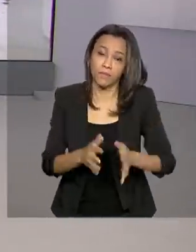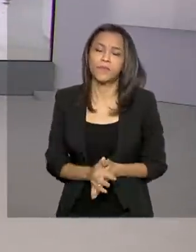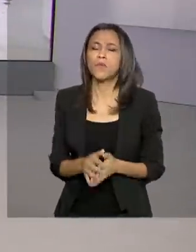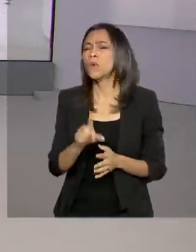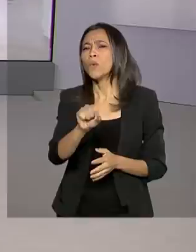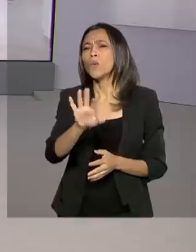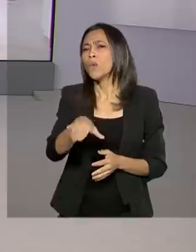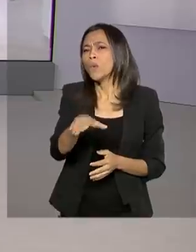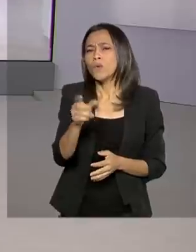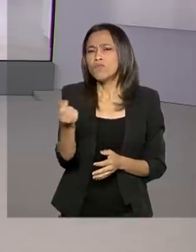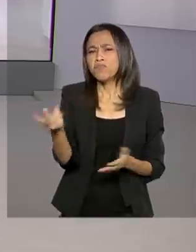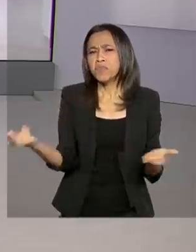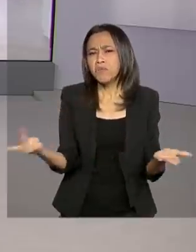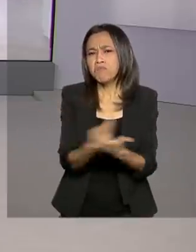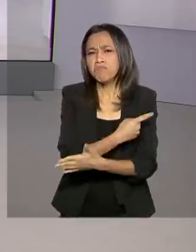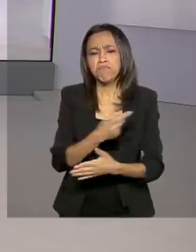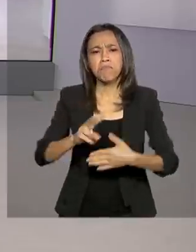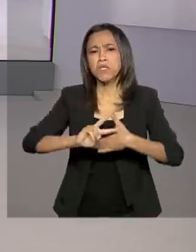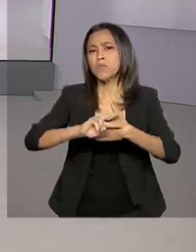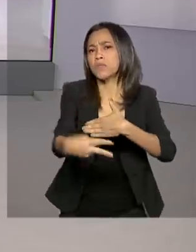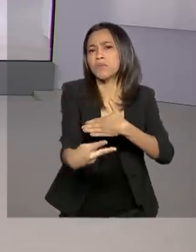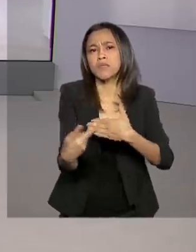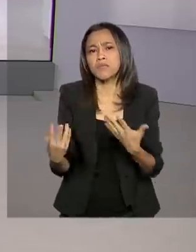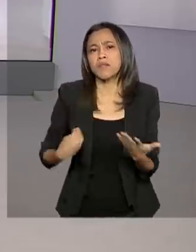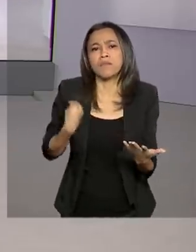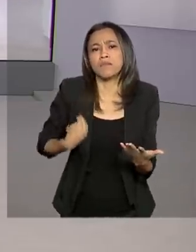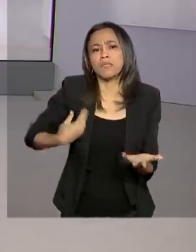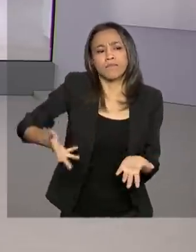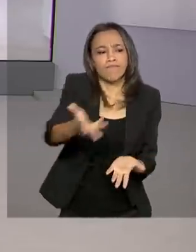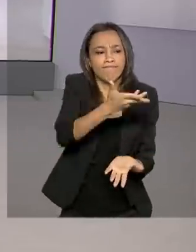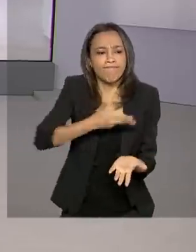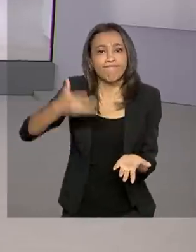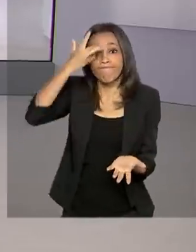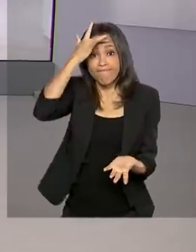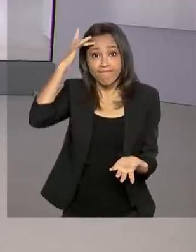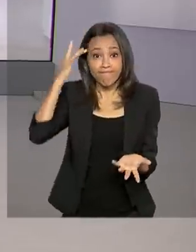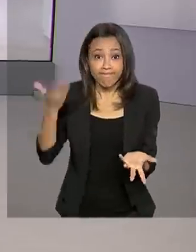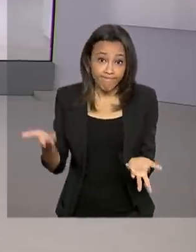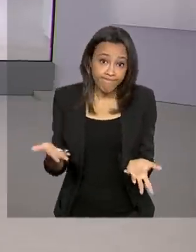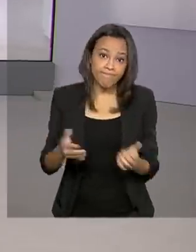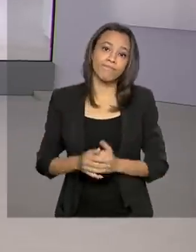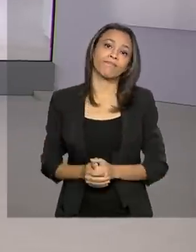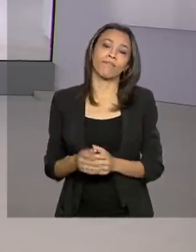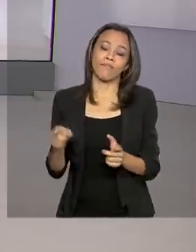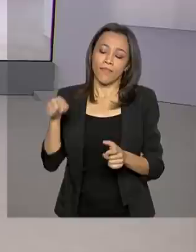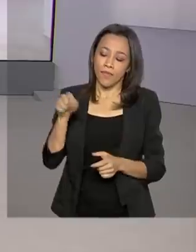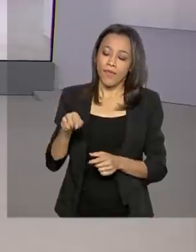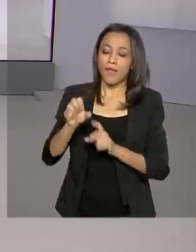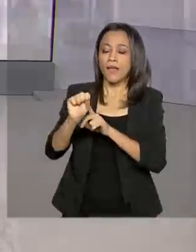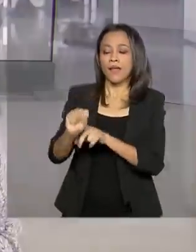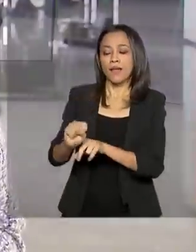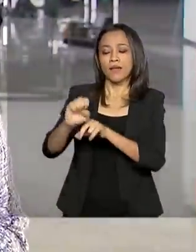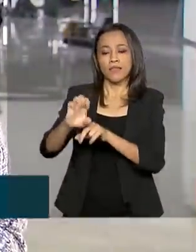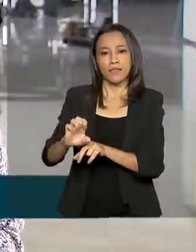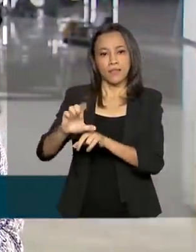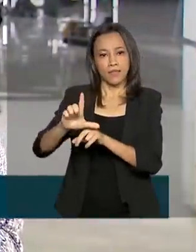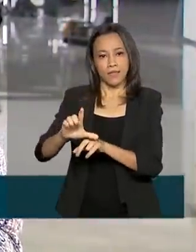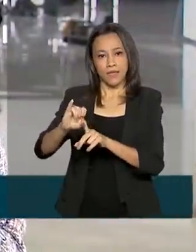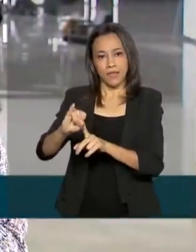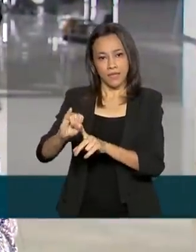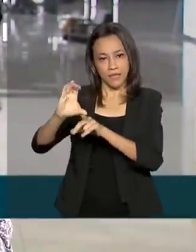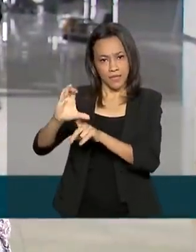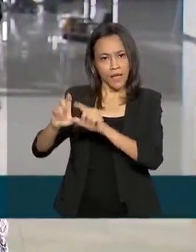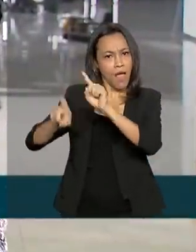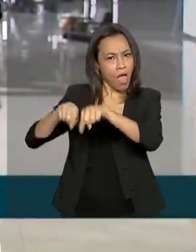decisão para o mercado e também no dia a dia das pessoas? Bom, Carla, a Selic é a taxa de referência para as